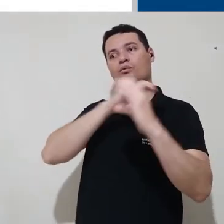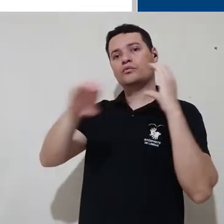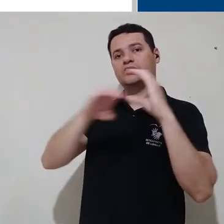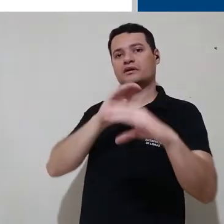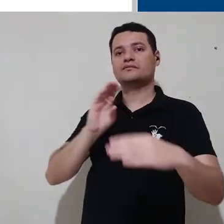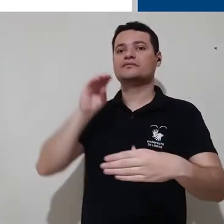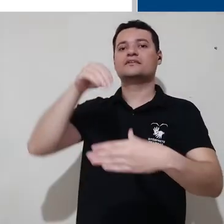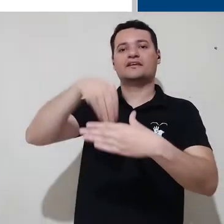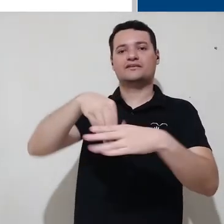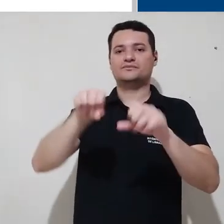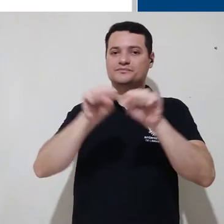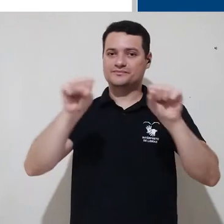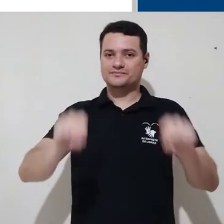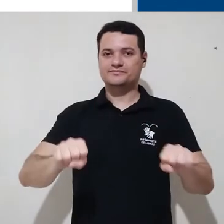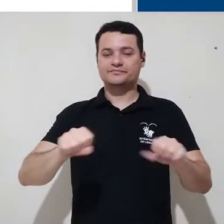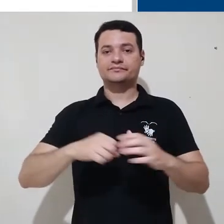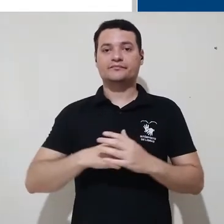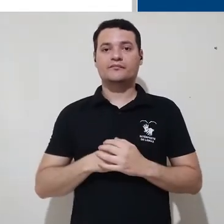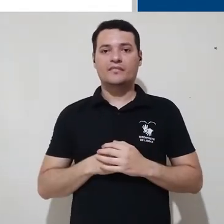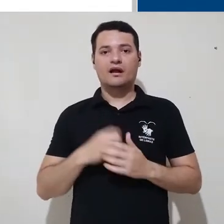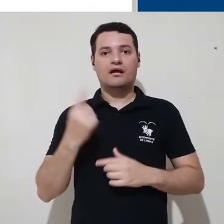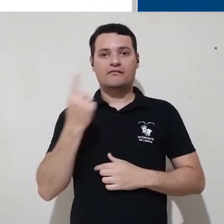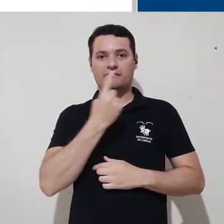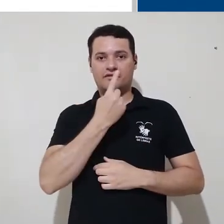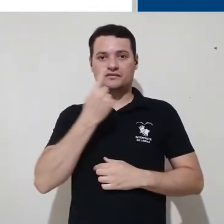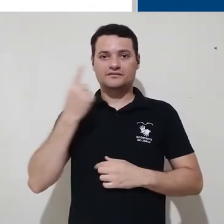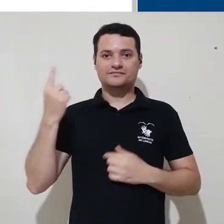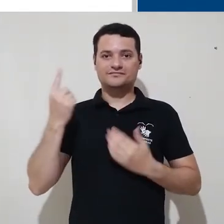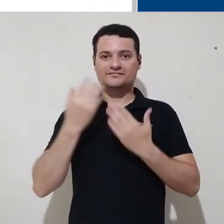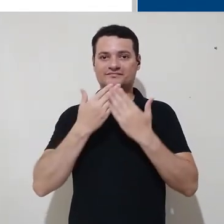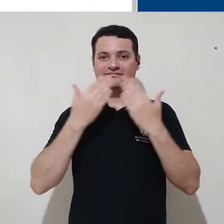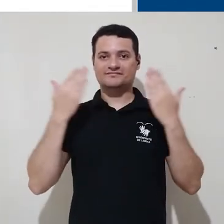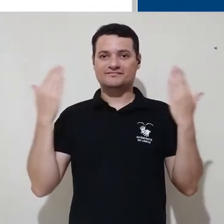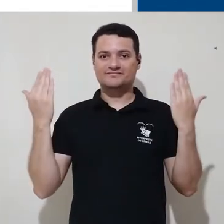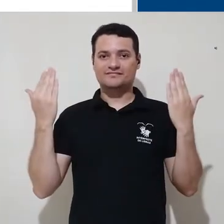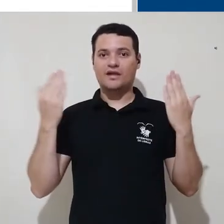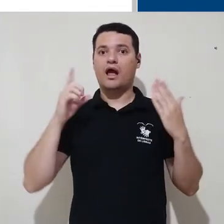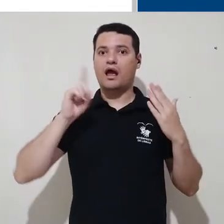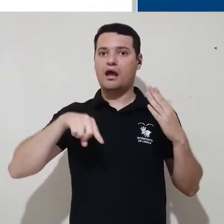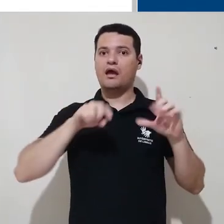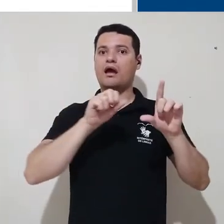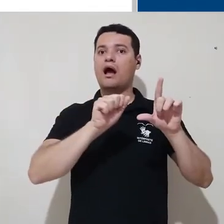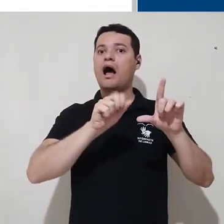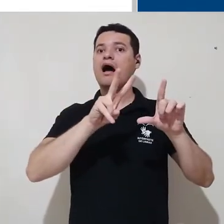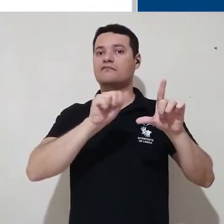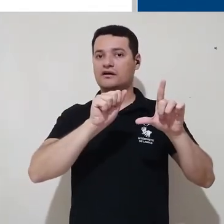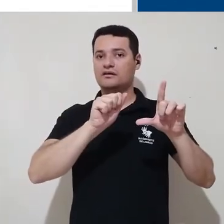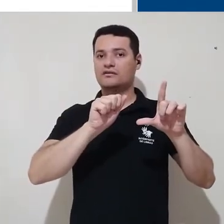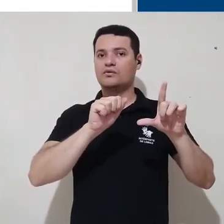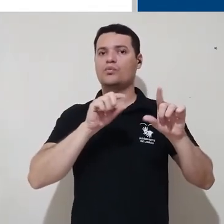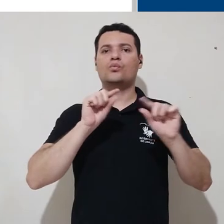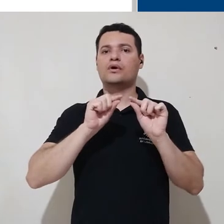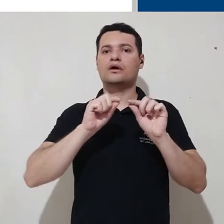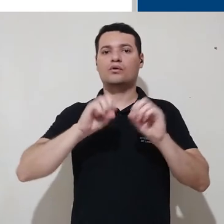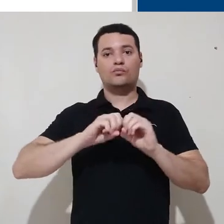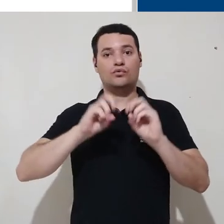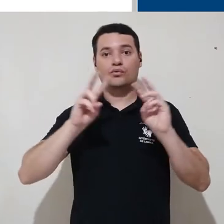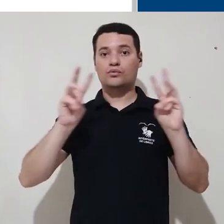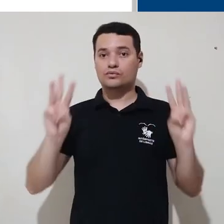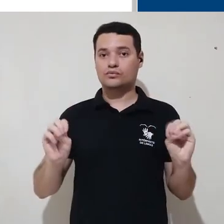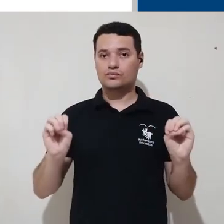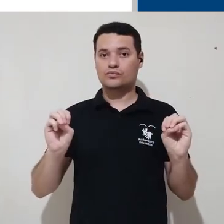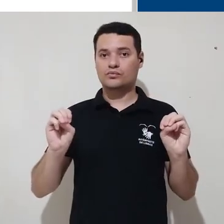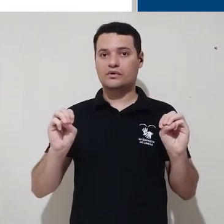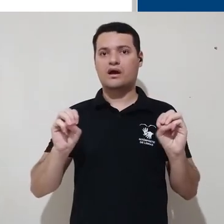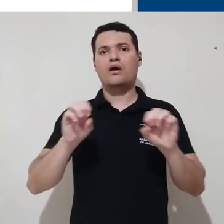do próprio sistema. A tela que nós estamos vendo é a tela de um Ava, no caso, o Moodle,